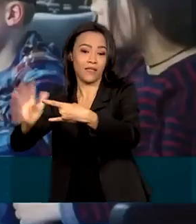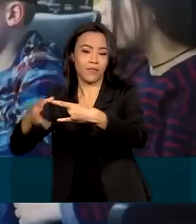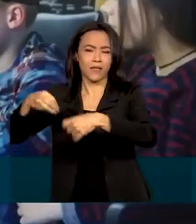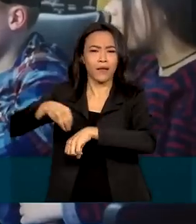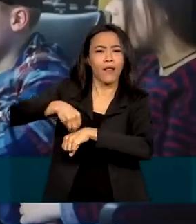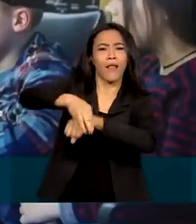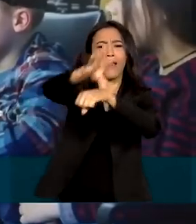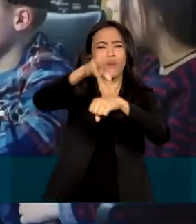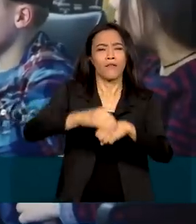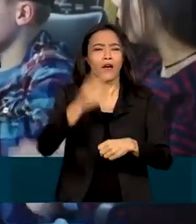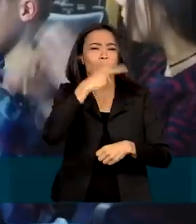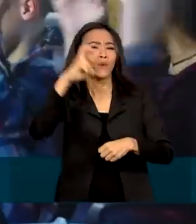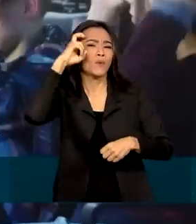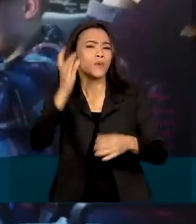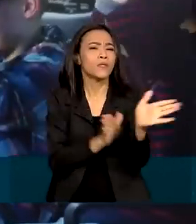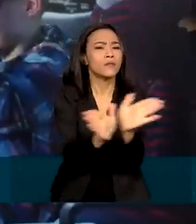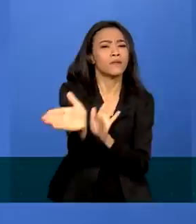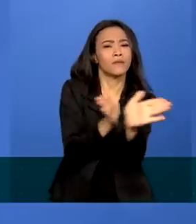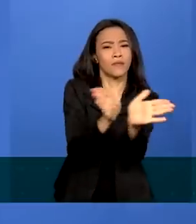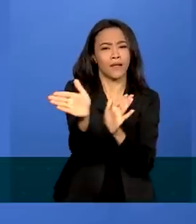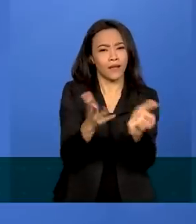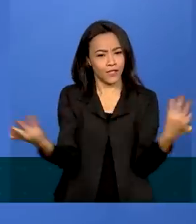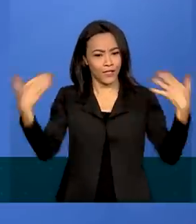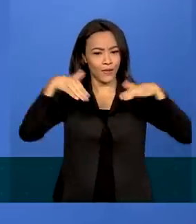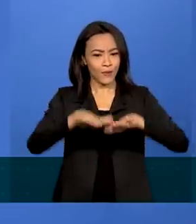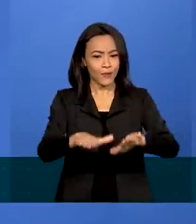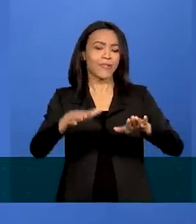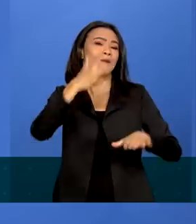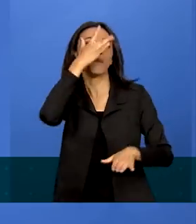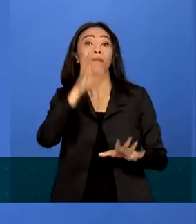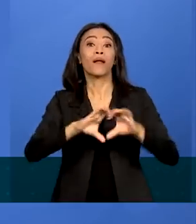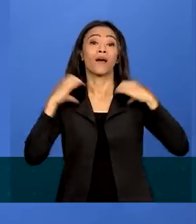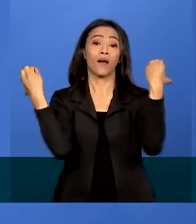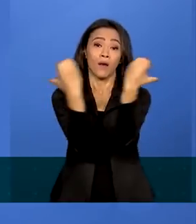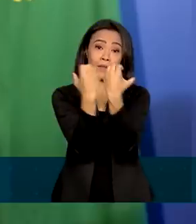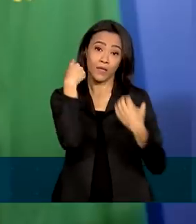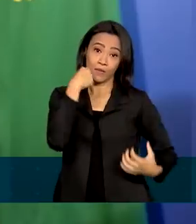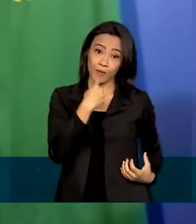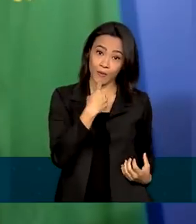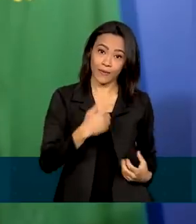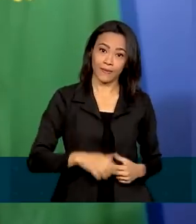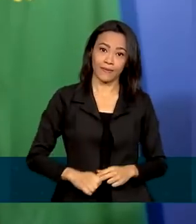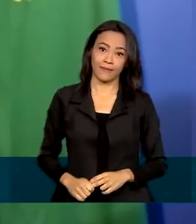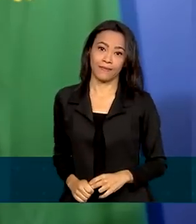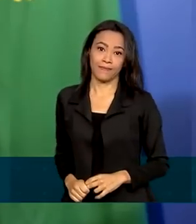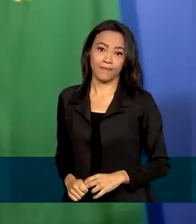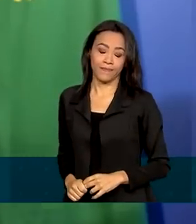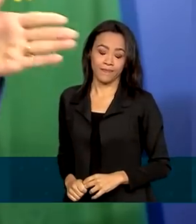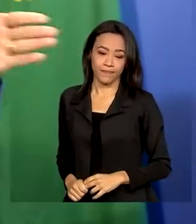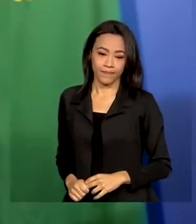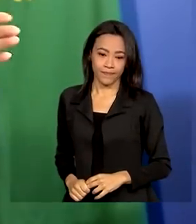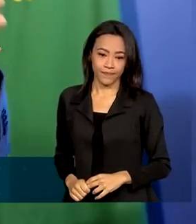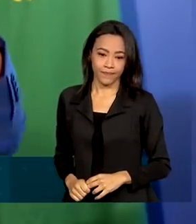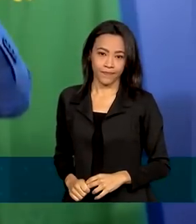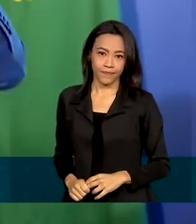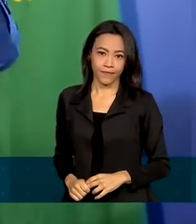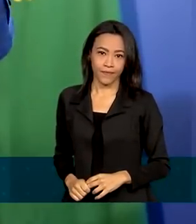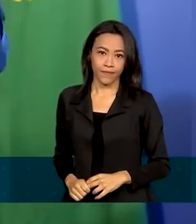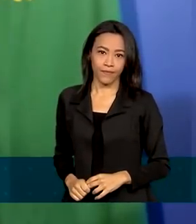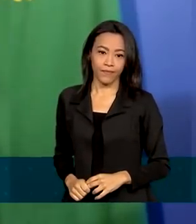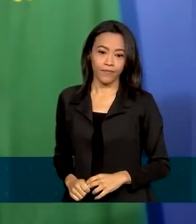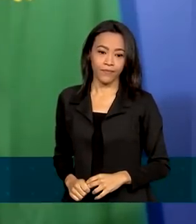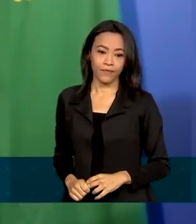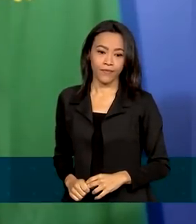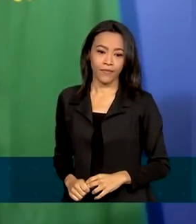cultural, além de acessibilidade e inclusão para a comunidade surda. É possível sermos exemplo de